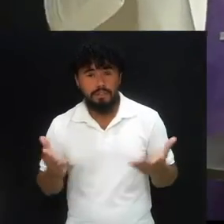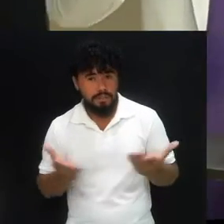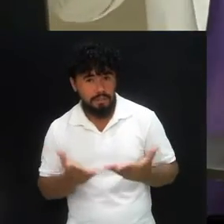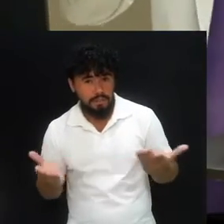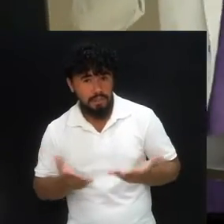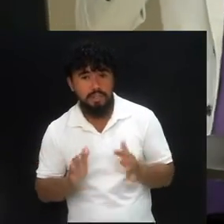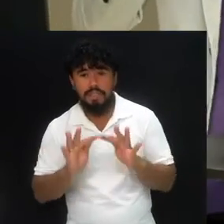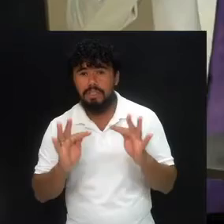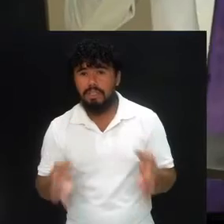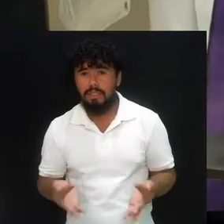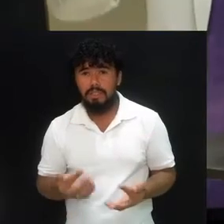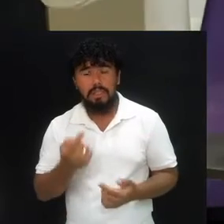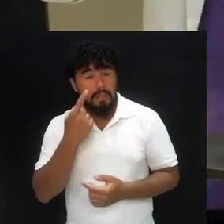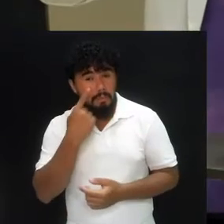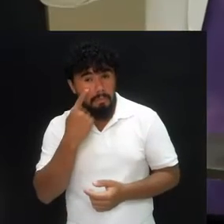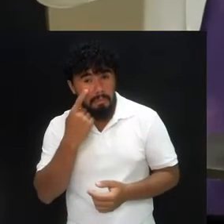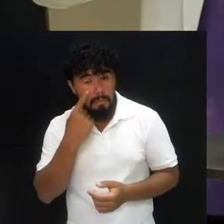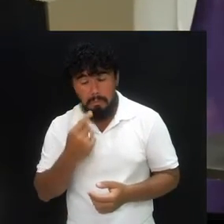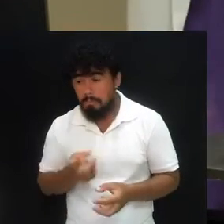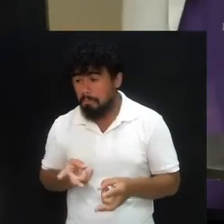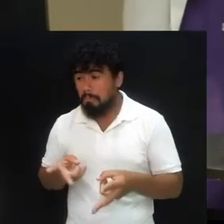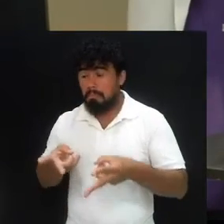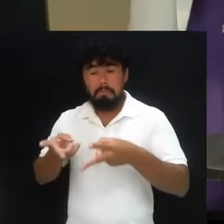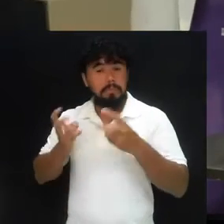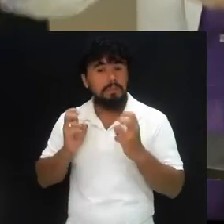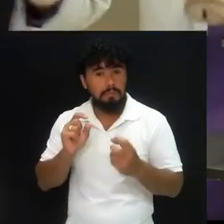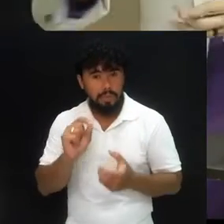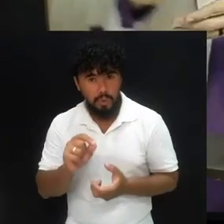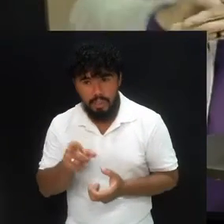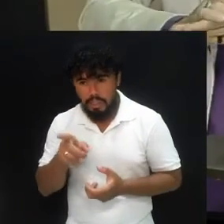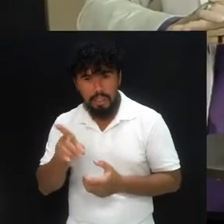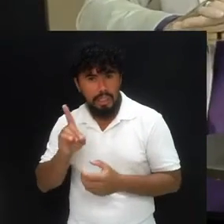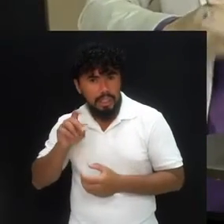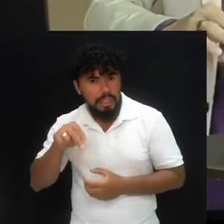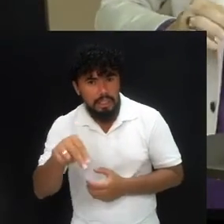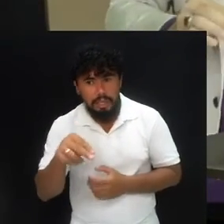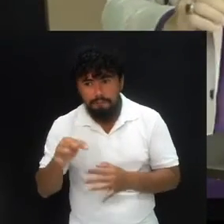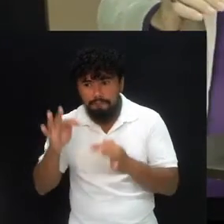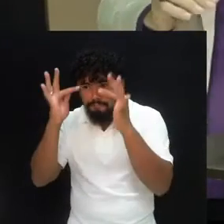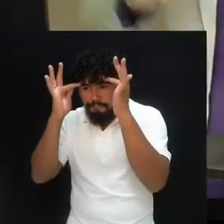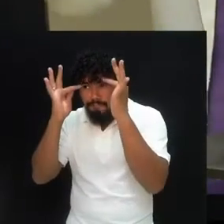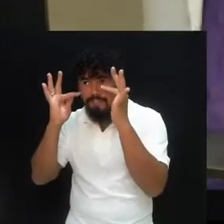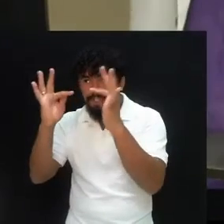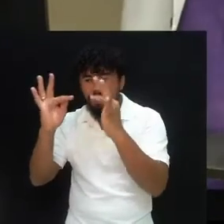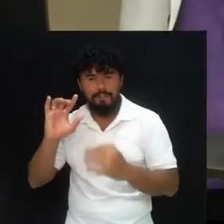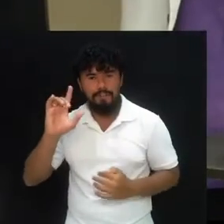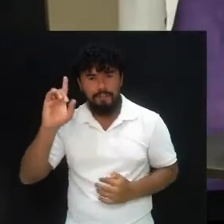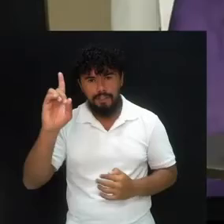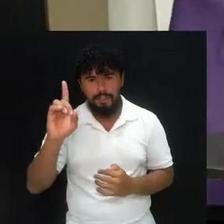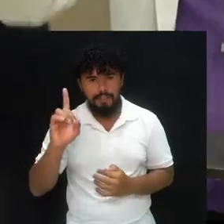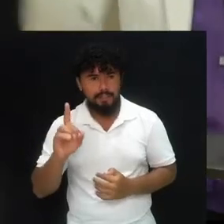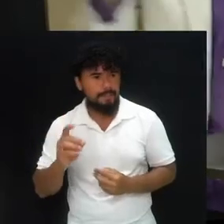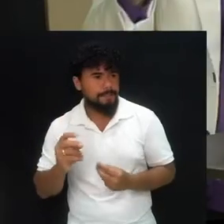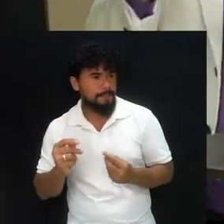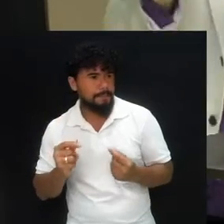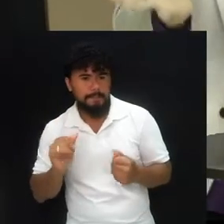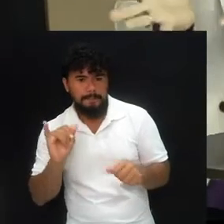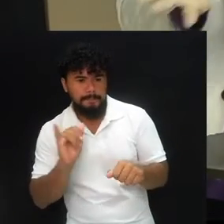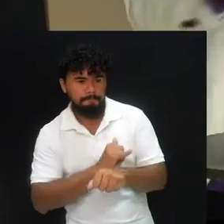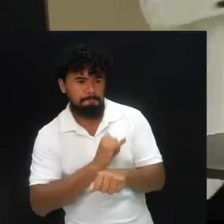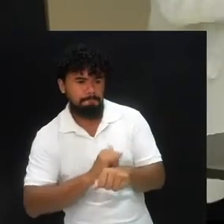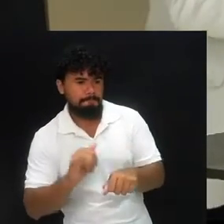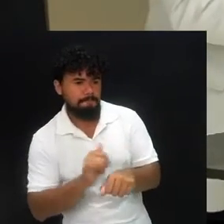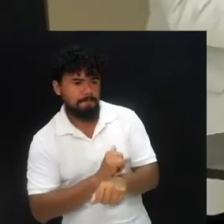simplesmente perceberam que Daniel era fiel a Deus. E por ser fiel, eles armaram o